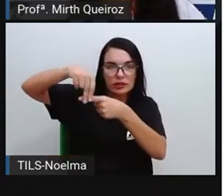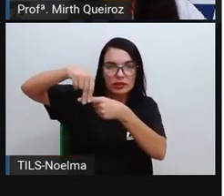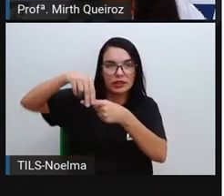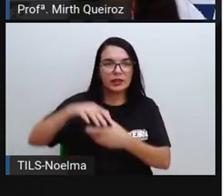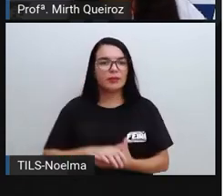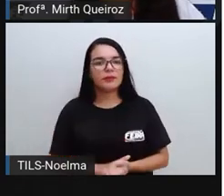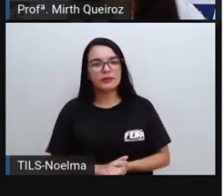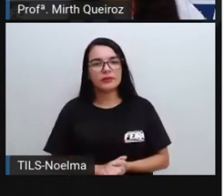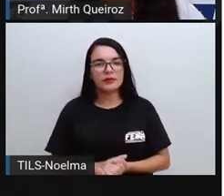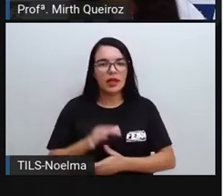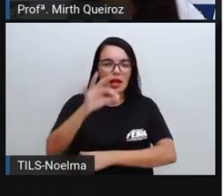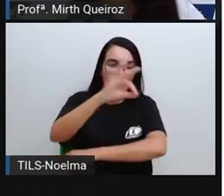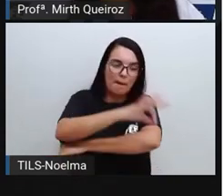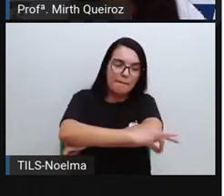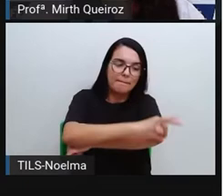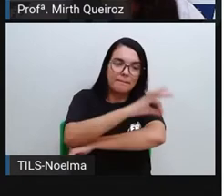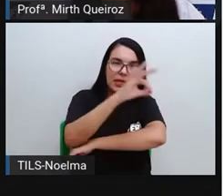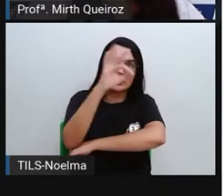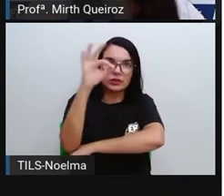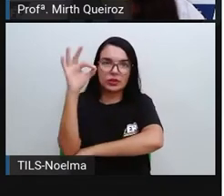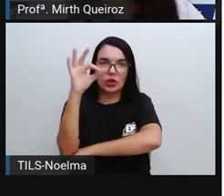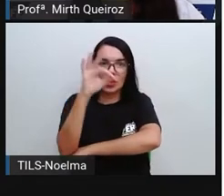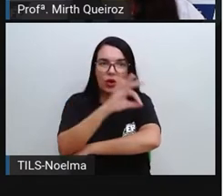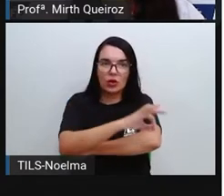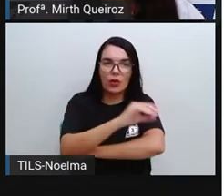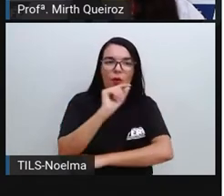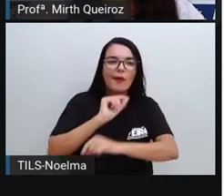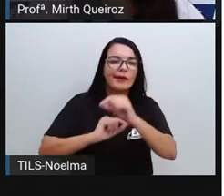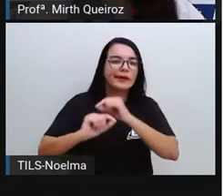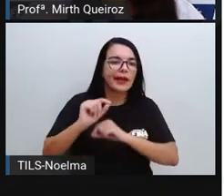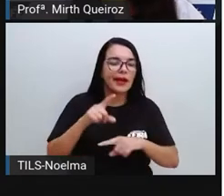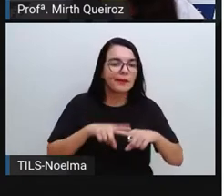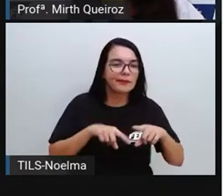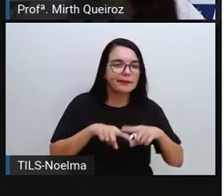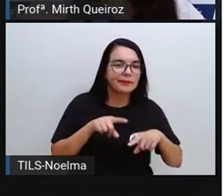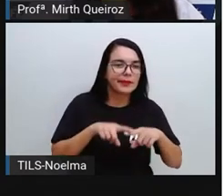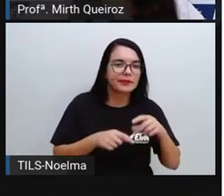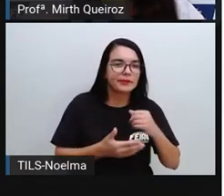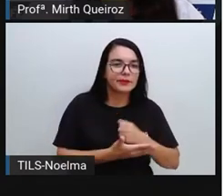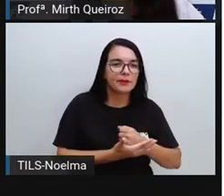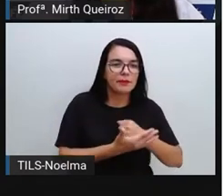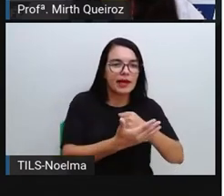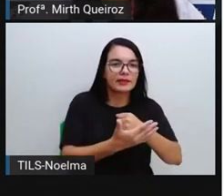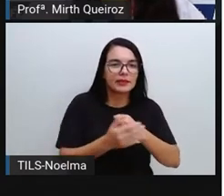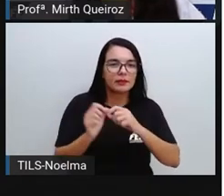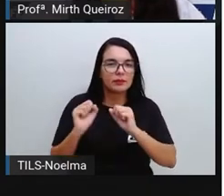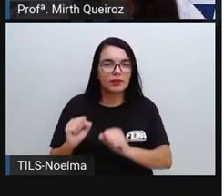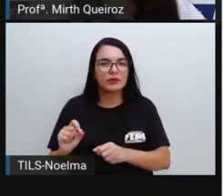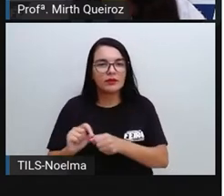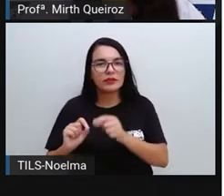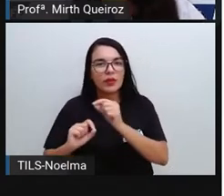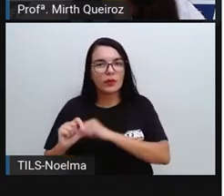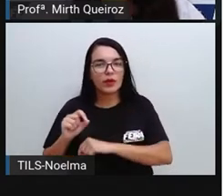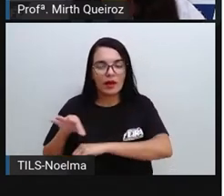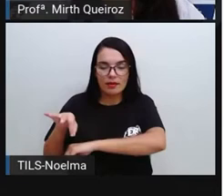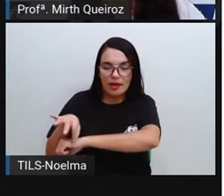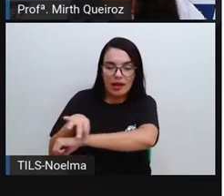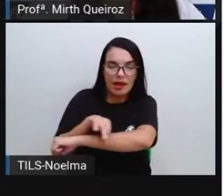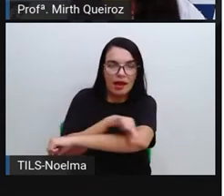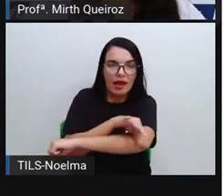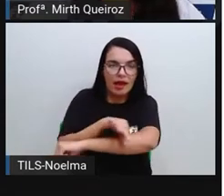Petróleo, matéria-prima para plástico, que pode ser a régua, aquela régua de acrílico, transferidor,